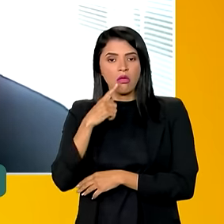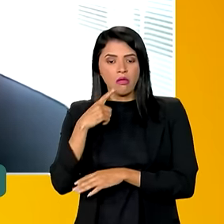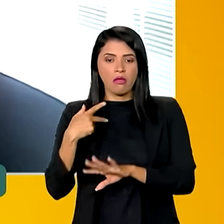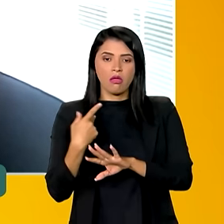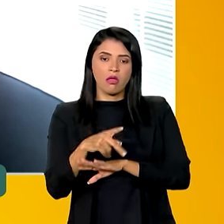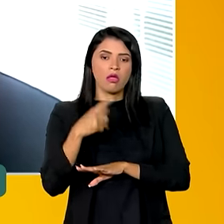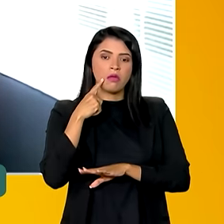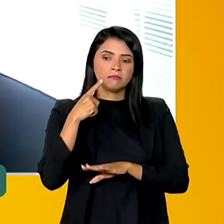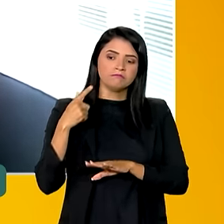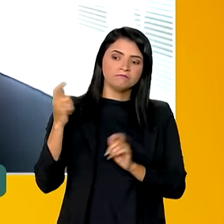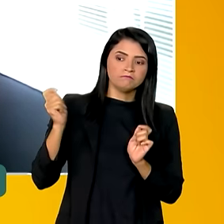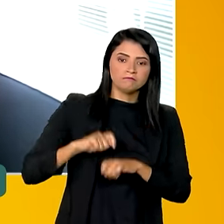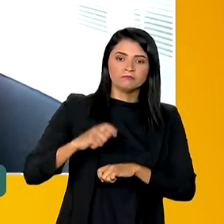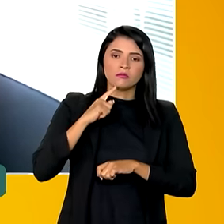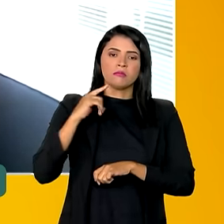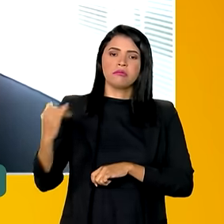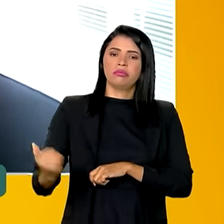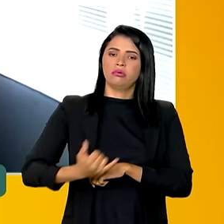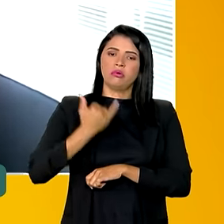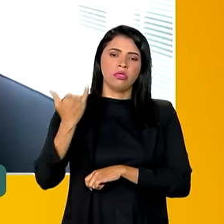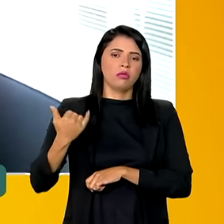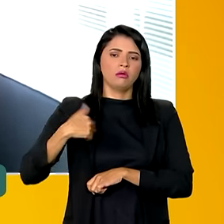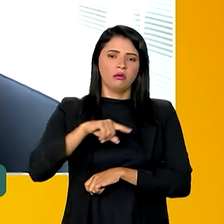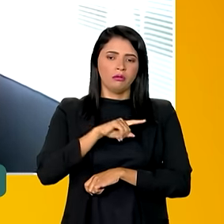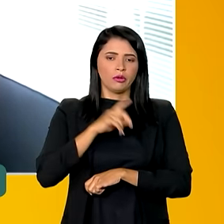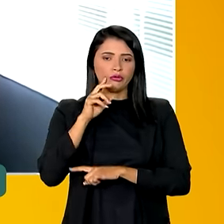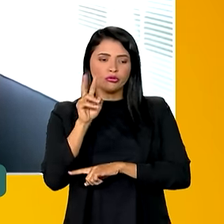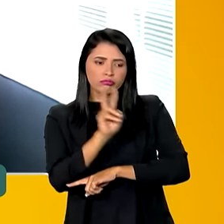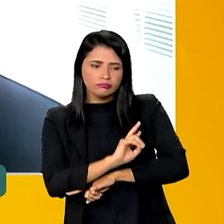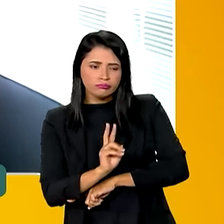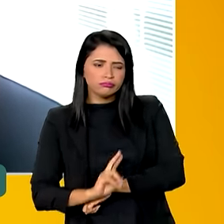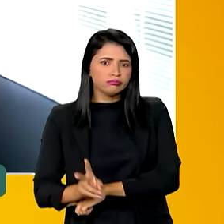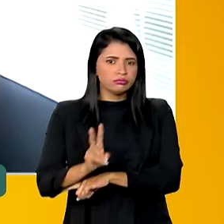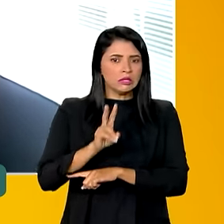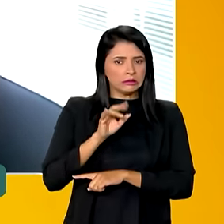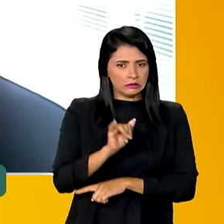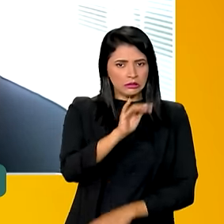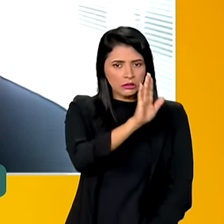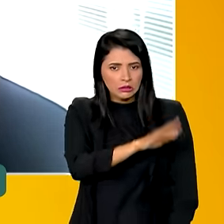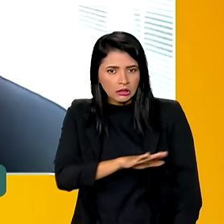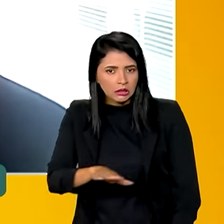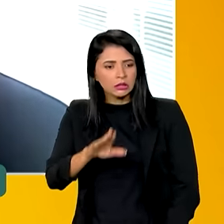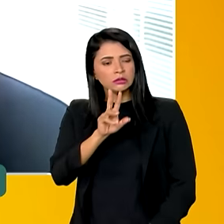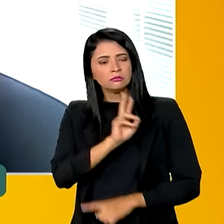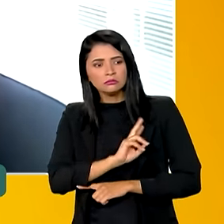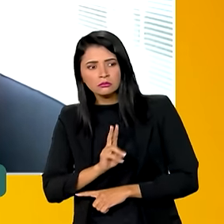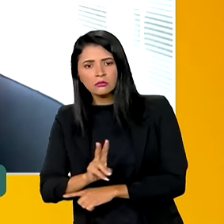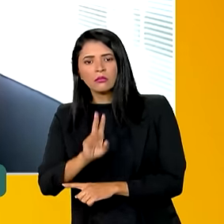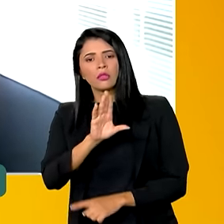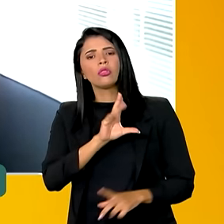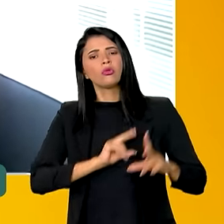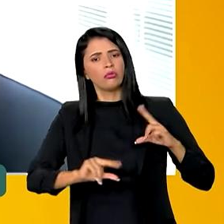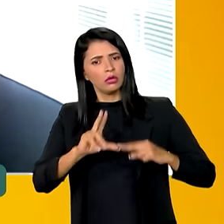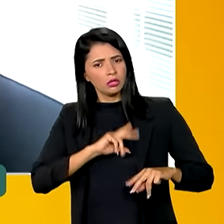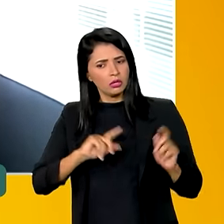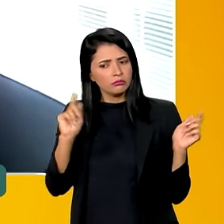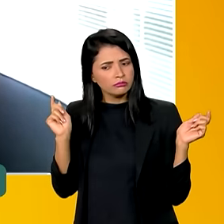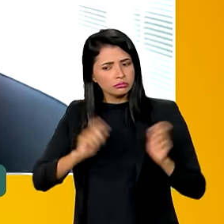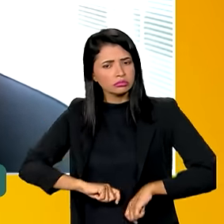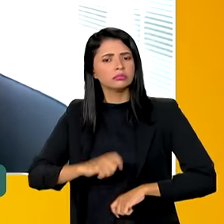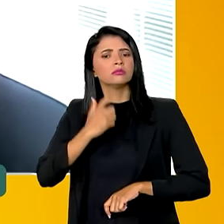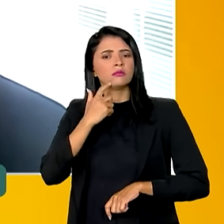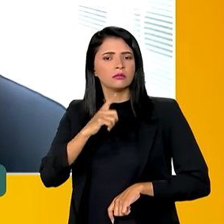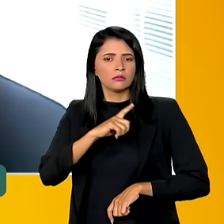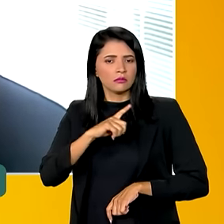entrada que temos para fiscalizar se as crianças e os adolescentes estão tendo condições